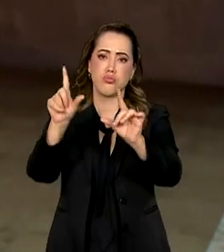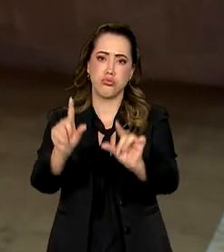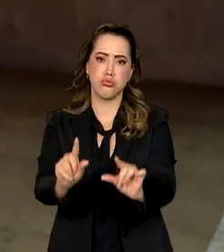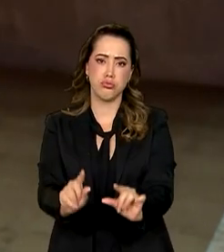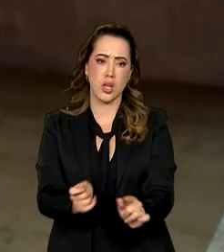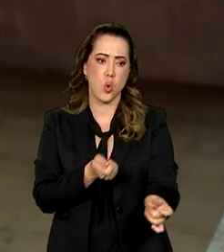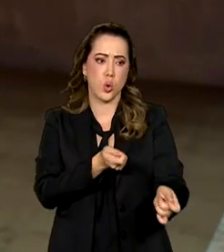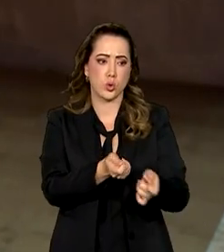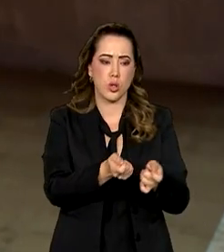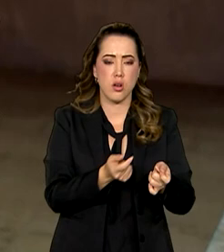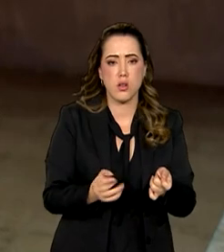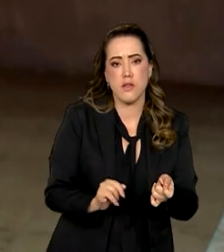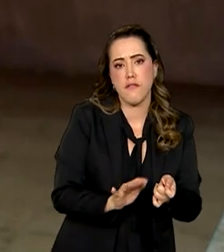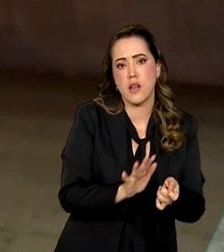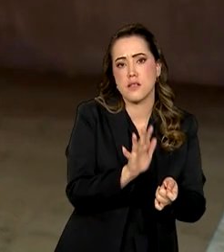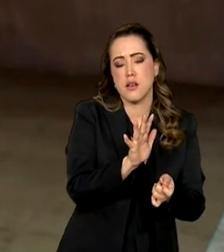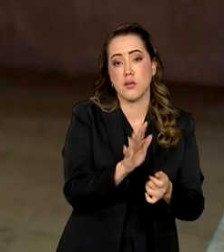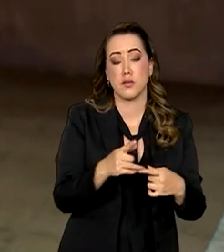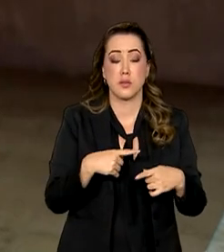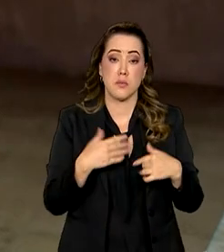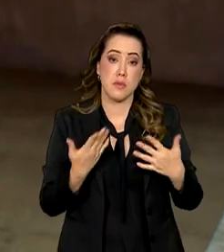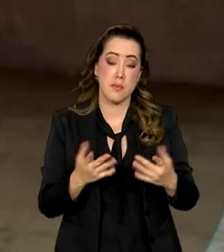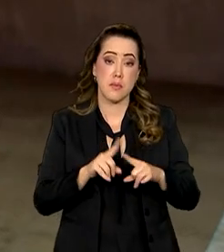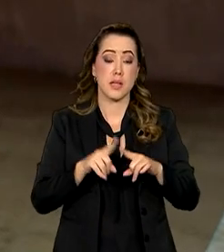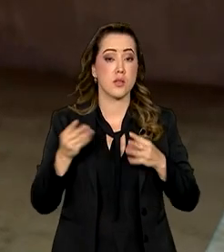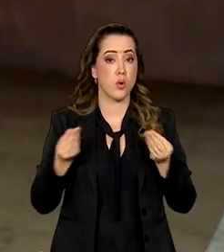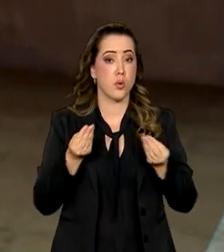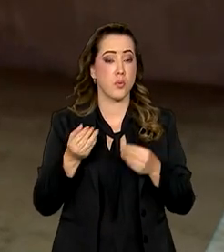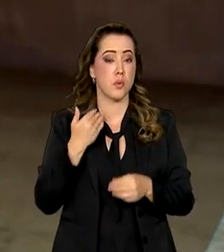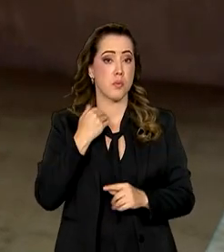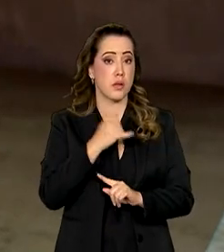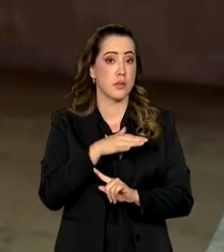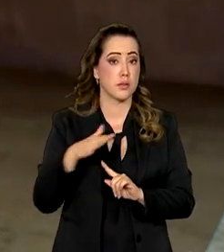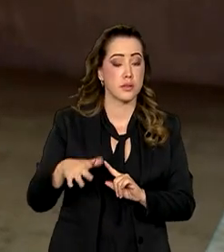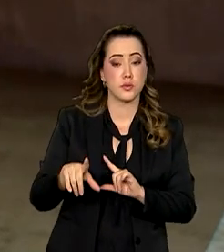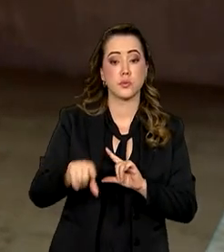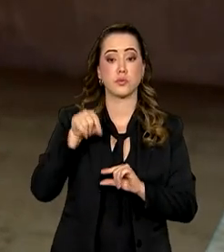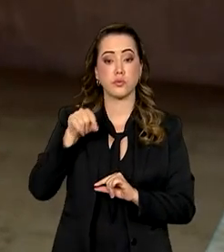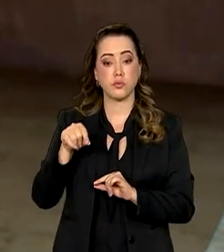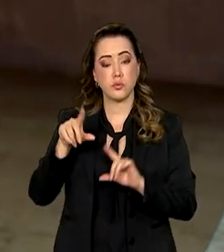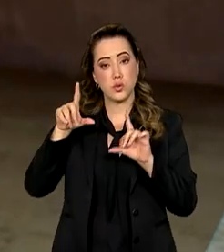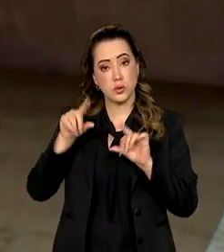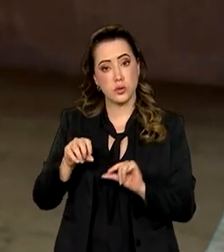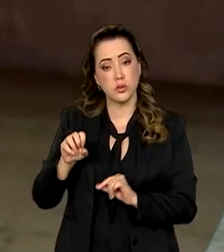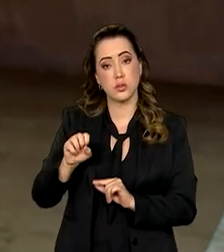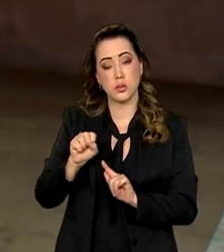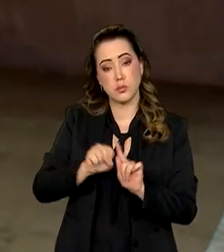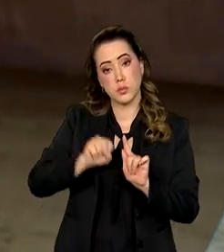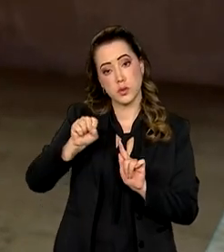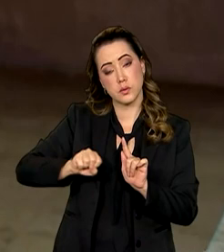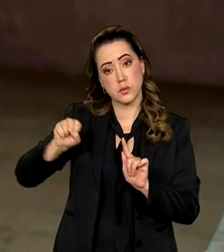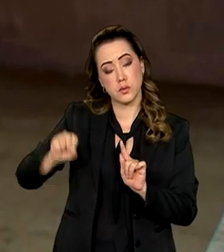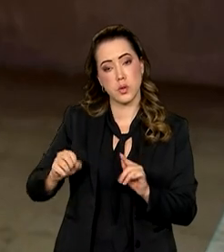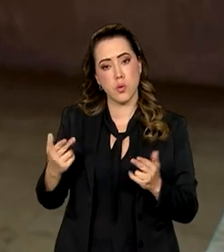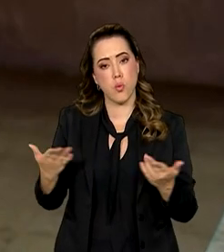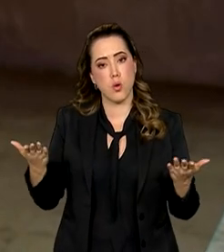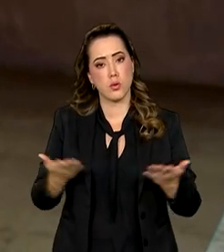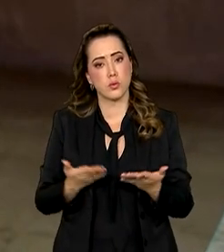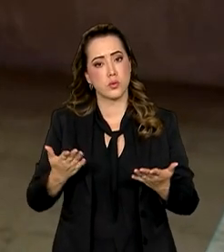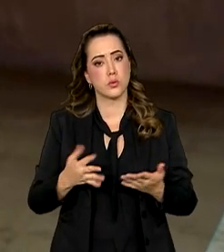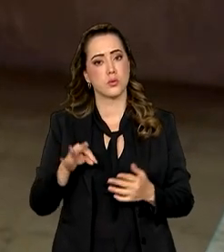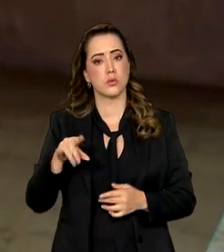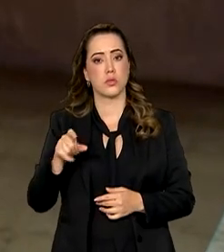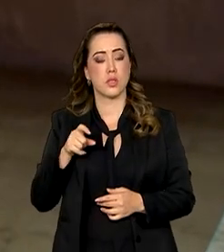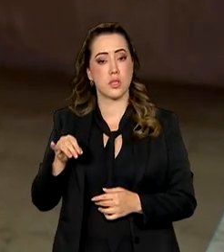preços e a inflação. Agora, quando o Banco Central decide reduzir a Selic, como foi o caso de hoje, as